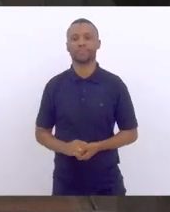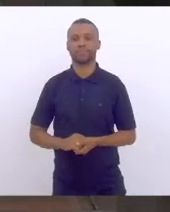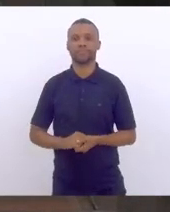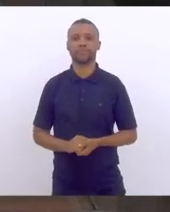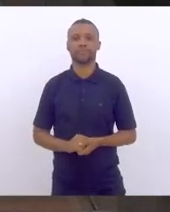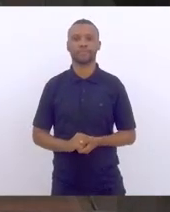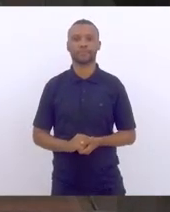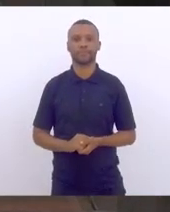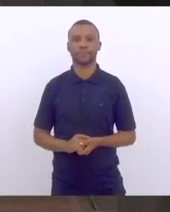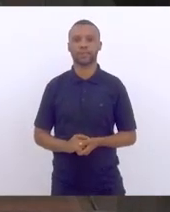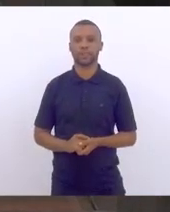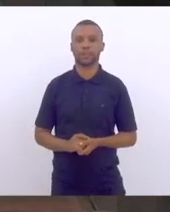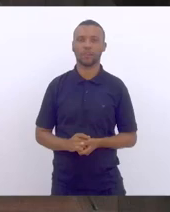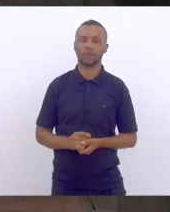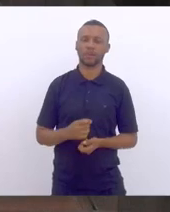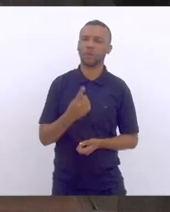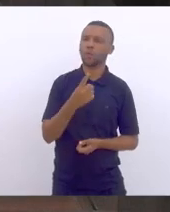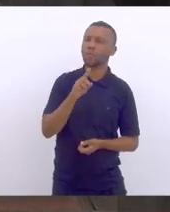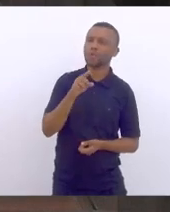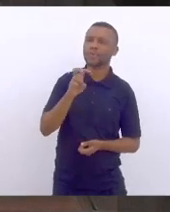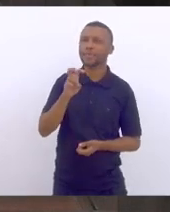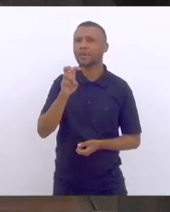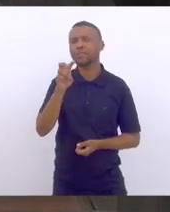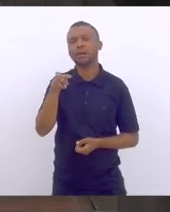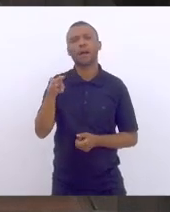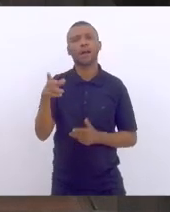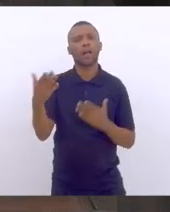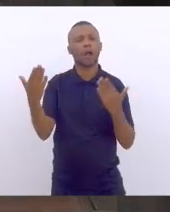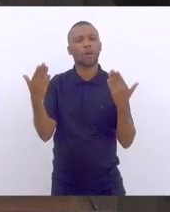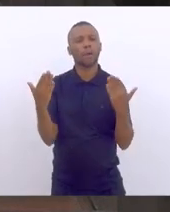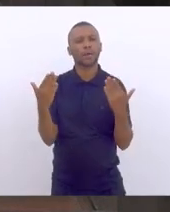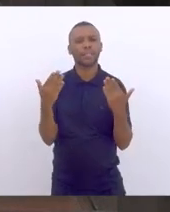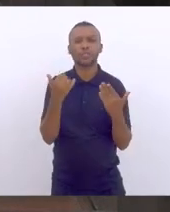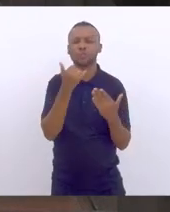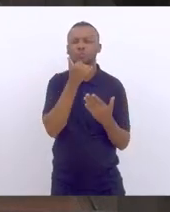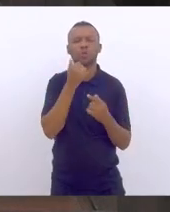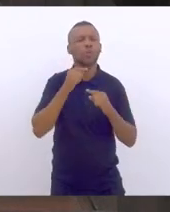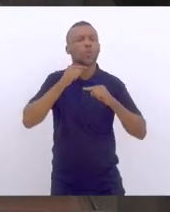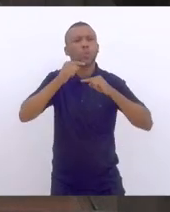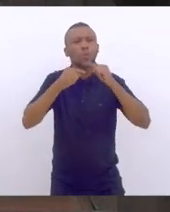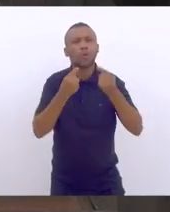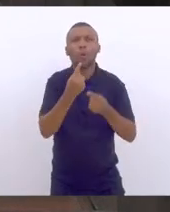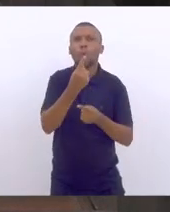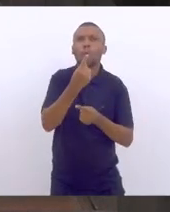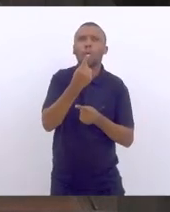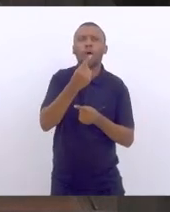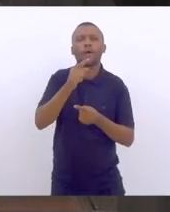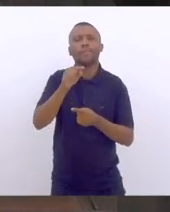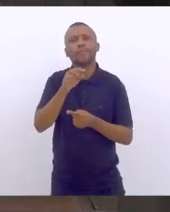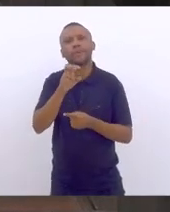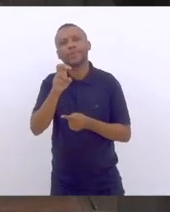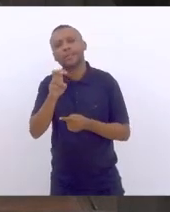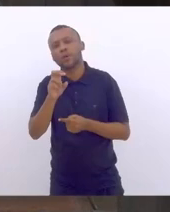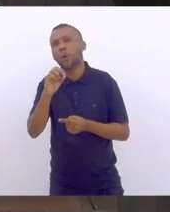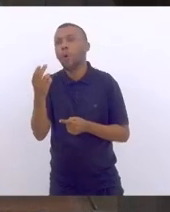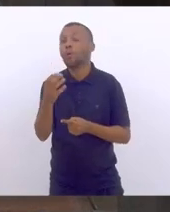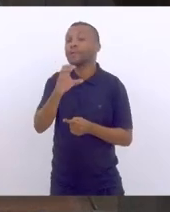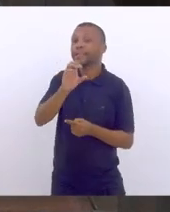1,5% a 0,75%. Agora eu fiquei em dúvida se foi 1,5% a 0,75%.